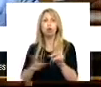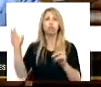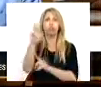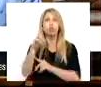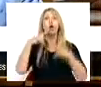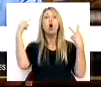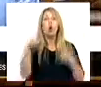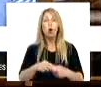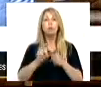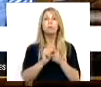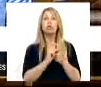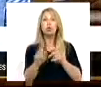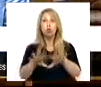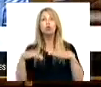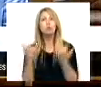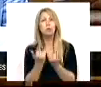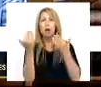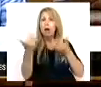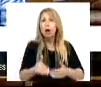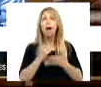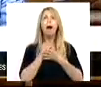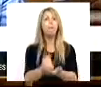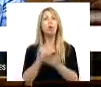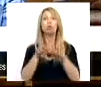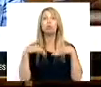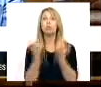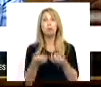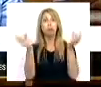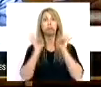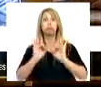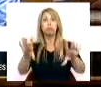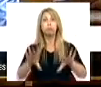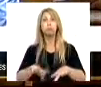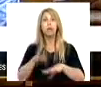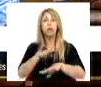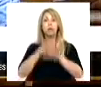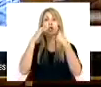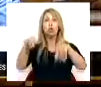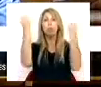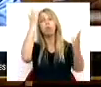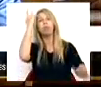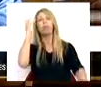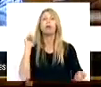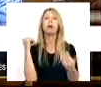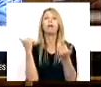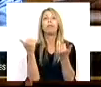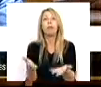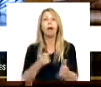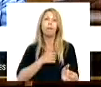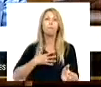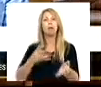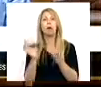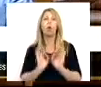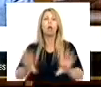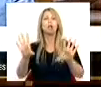restrições assustadoras ao acesso aos apoios sociais, despedimentos na administração pública e facilidades para despedir no setor